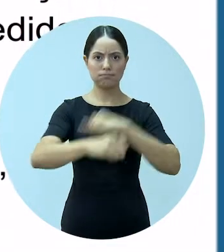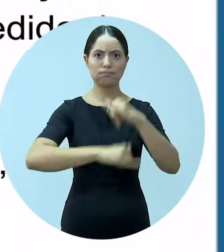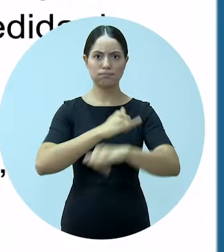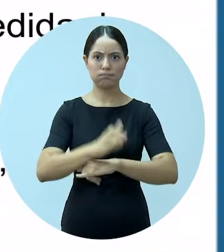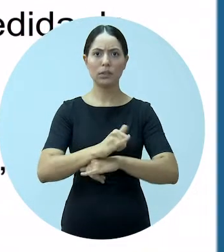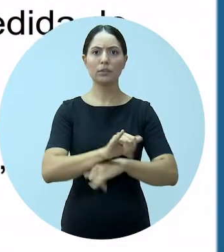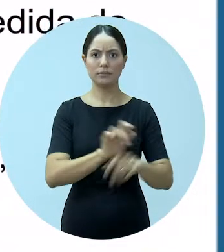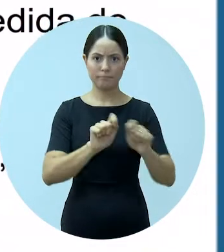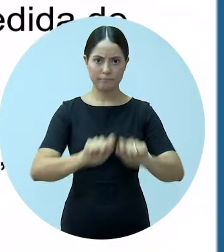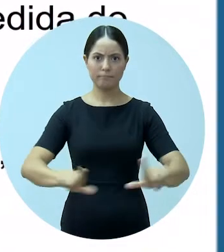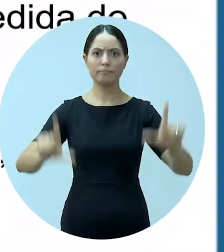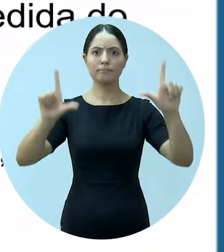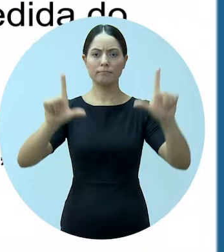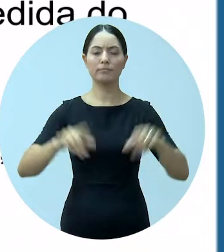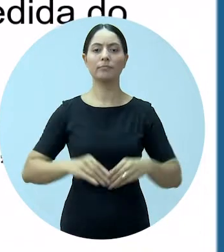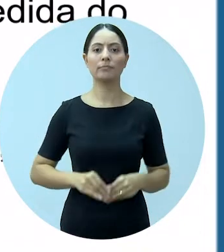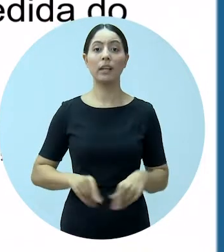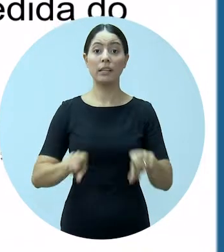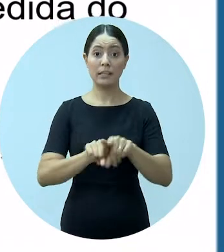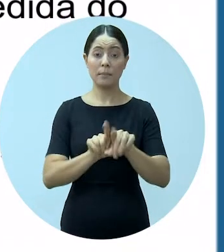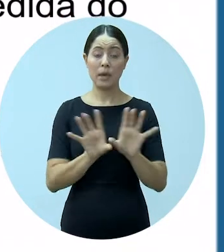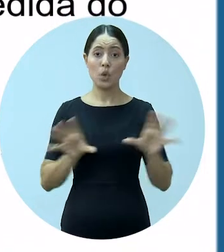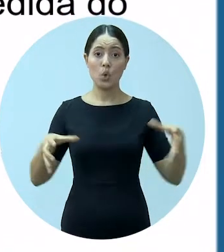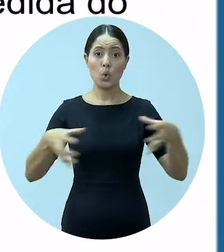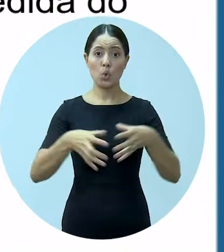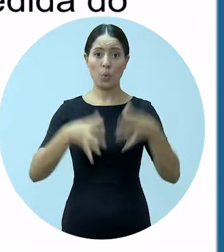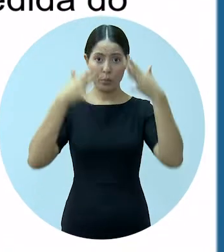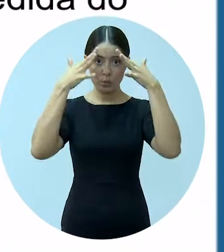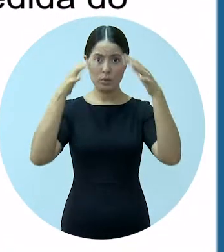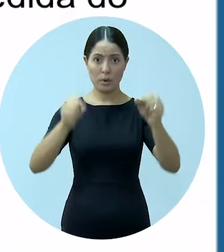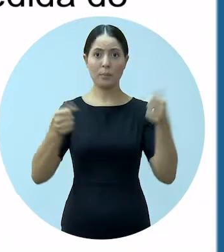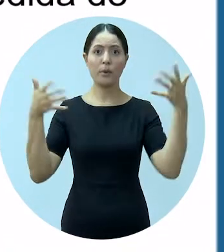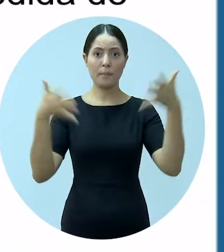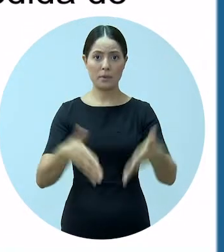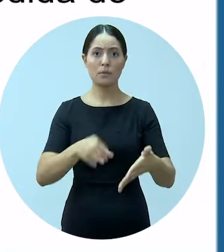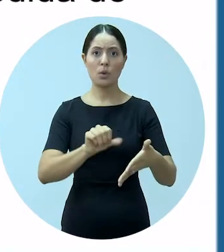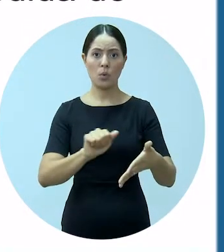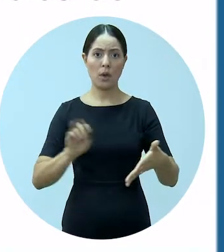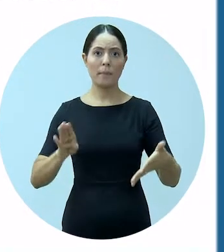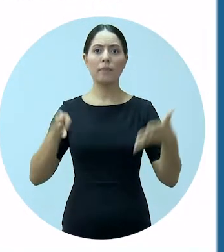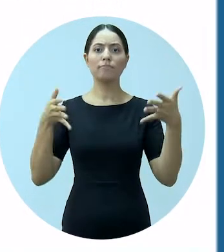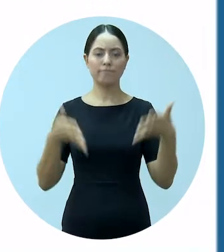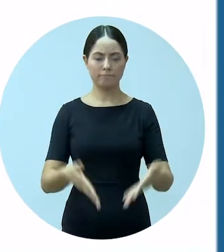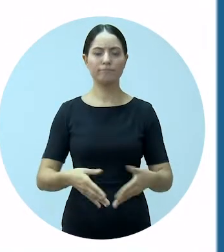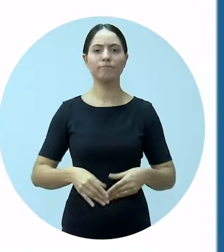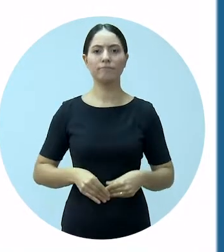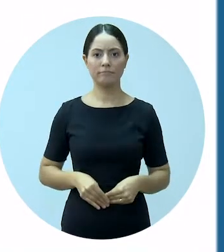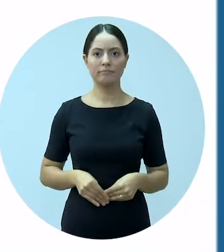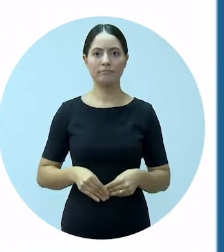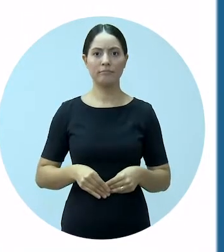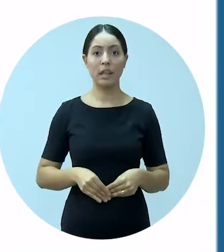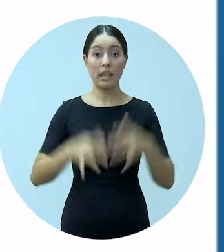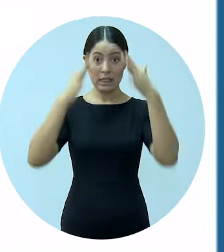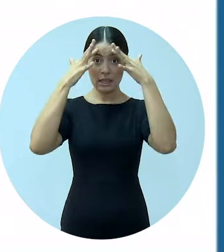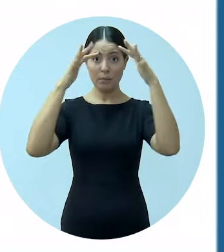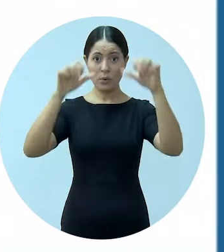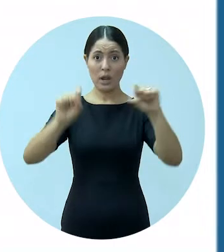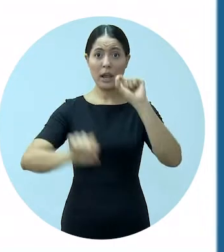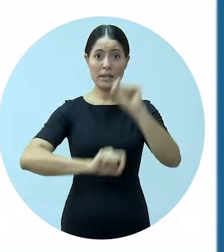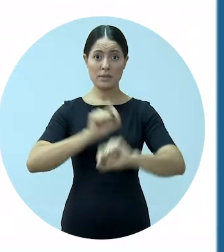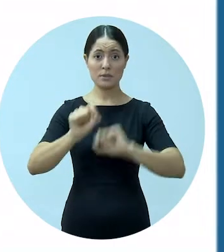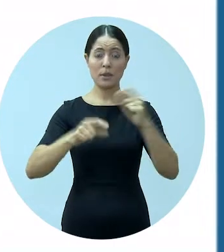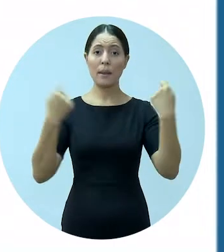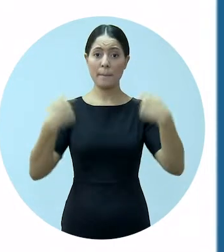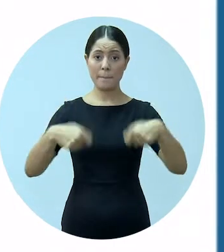Comitês de crise nos tribunais devem ser criados e com participação da UAB. Os tribunais devem